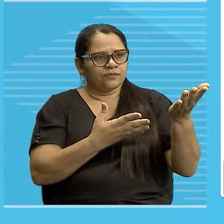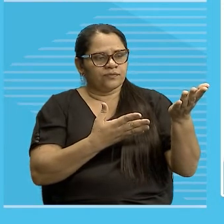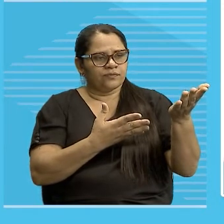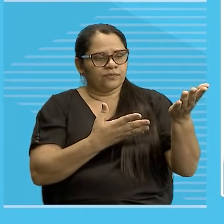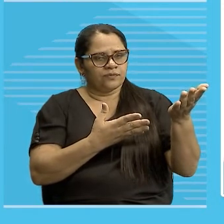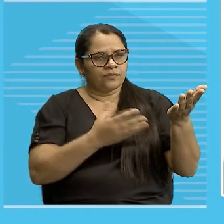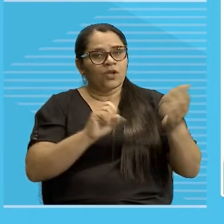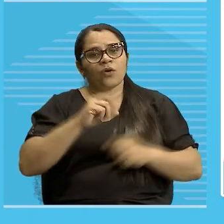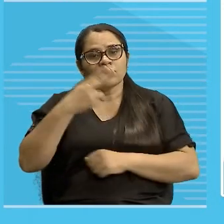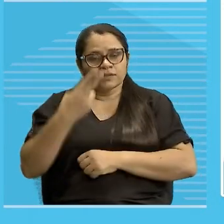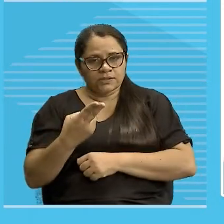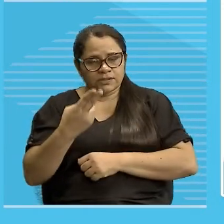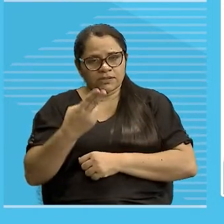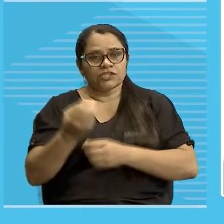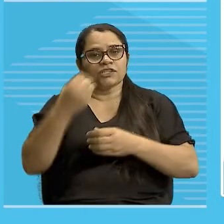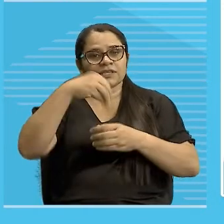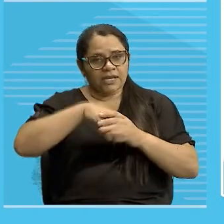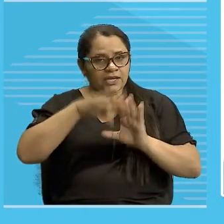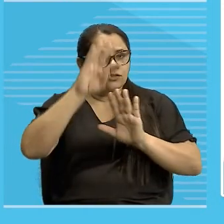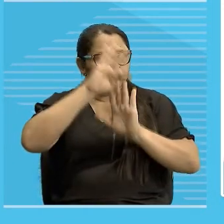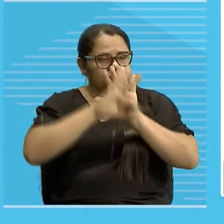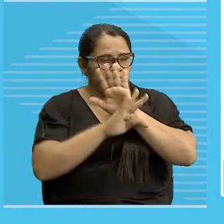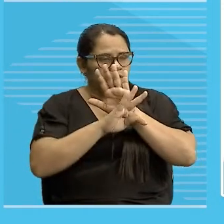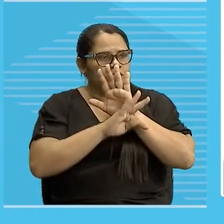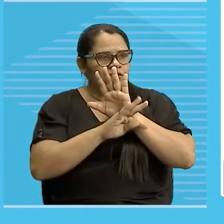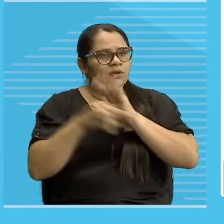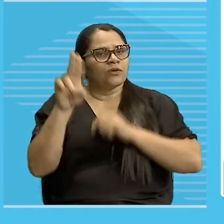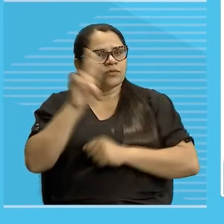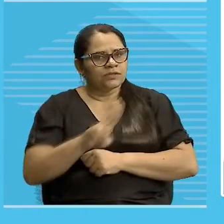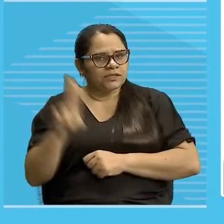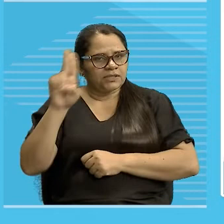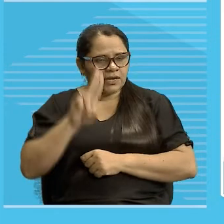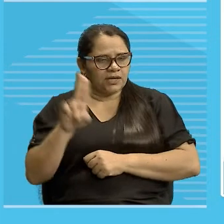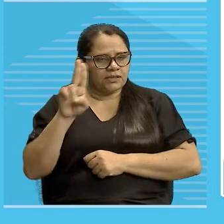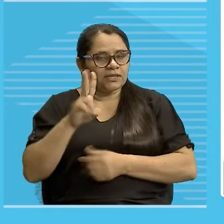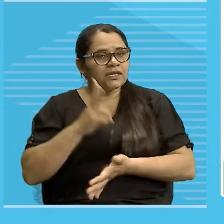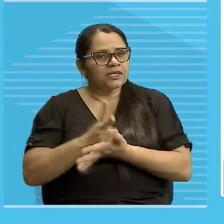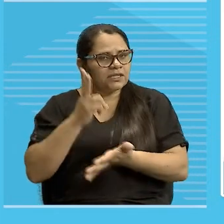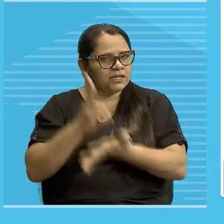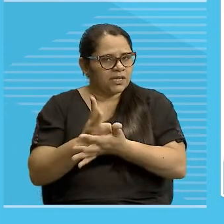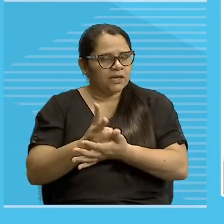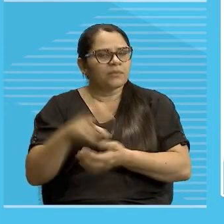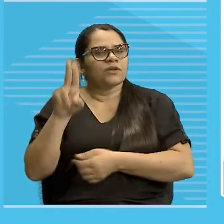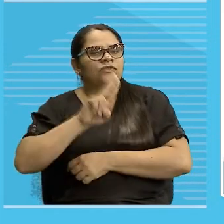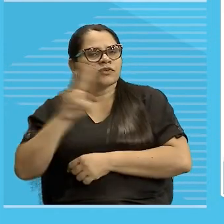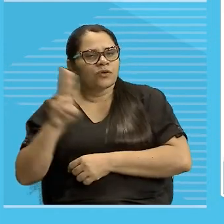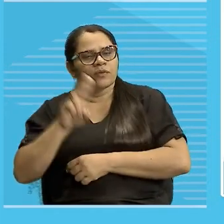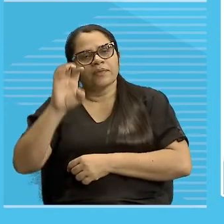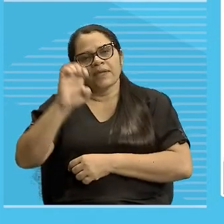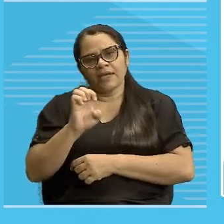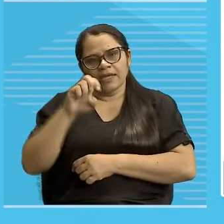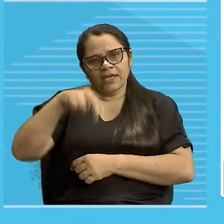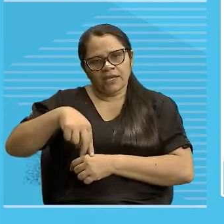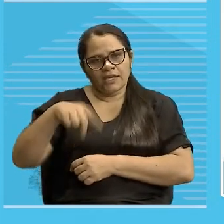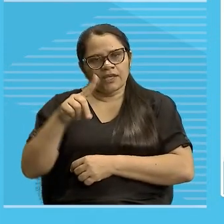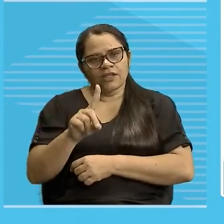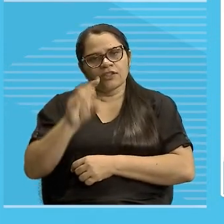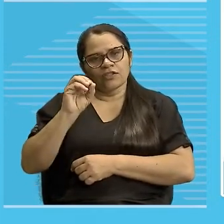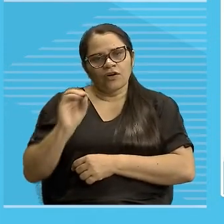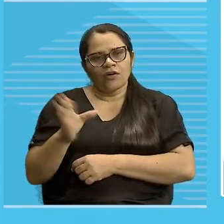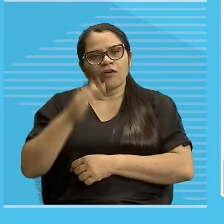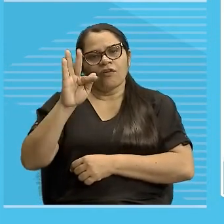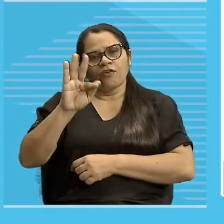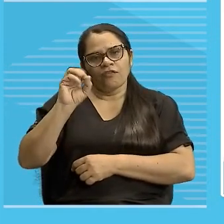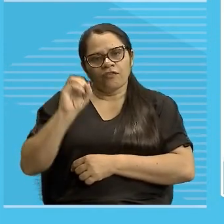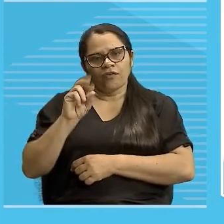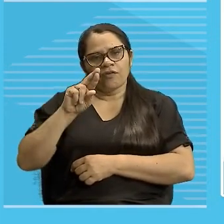ou seja, ela é pertinente a tudo que está dentro do texto, ela é chamada de endofórica, tá? Ieso, de